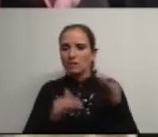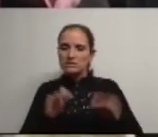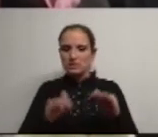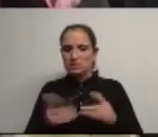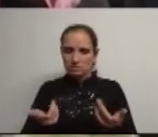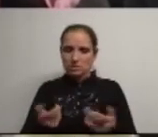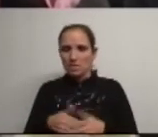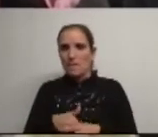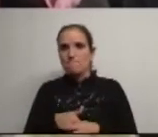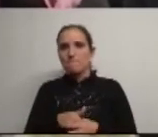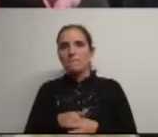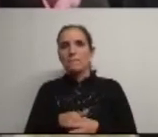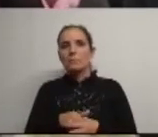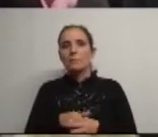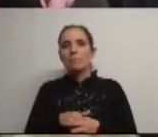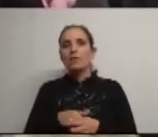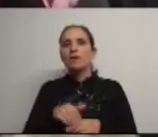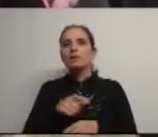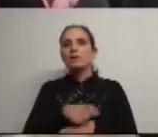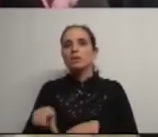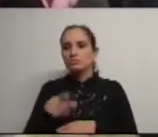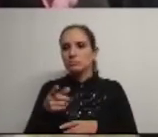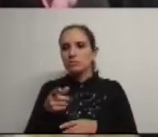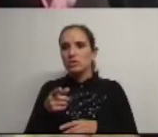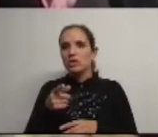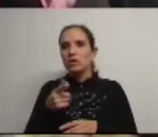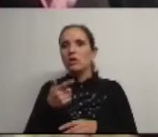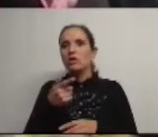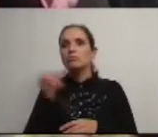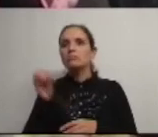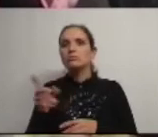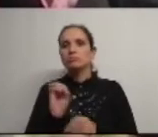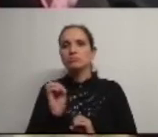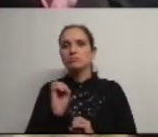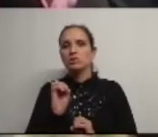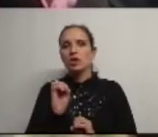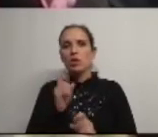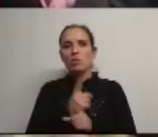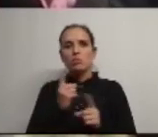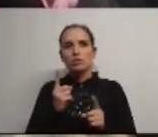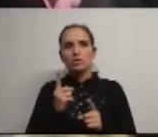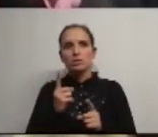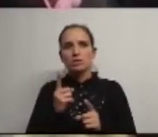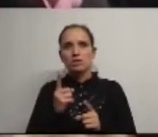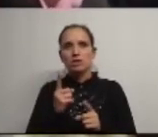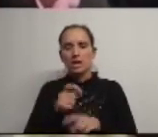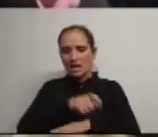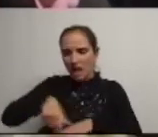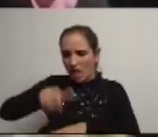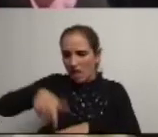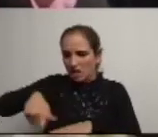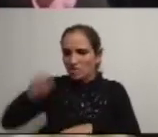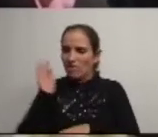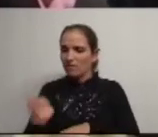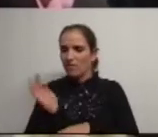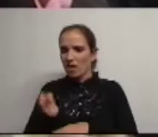portanto quanto a grelhas nas caldeiras vai-me desculpar mas não pomos não pomos porque as grelhas que existem são